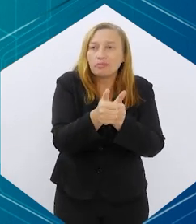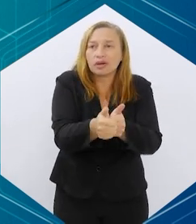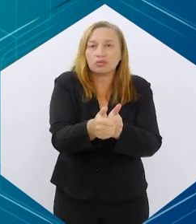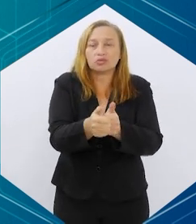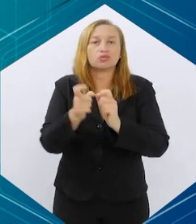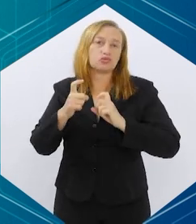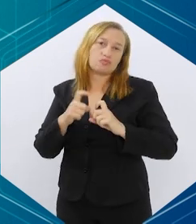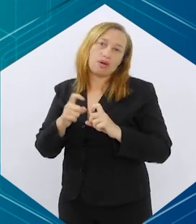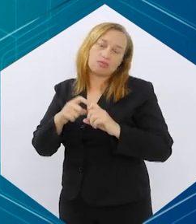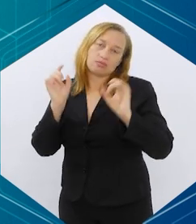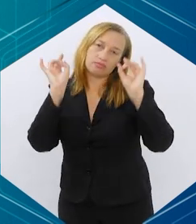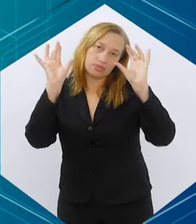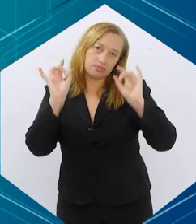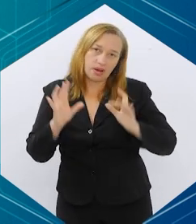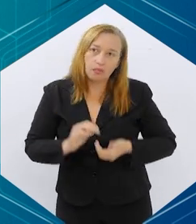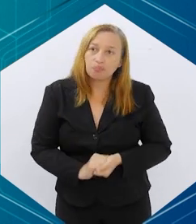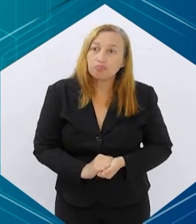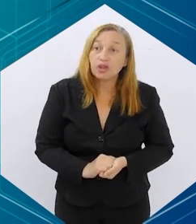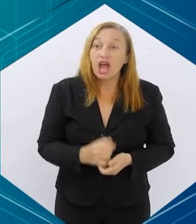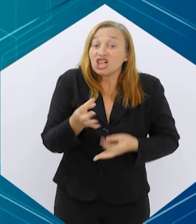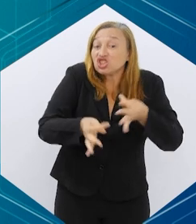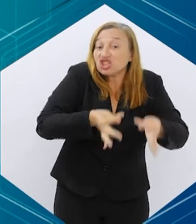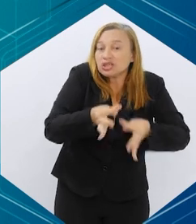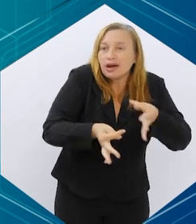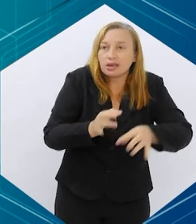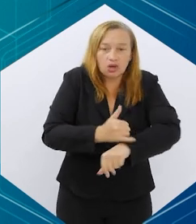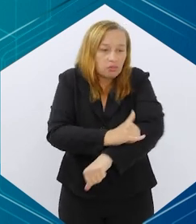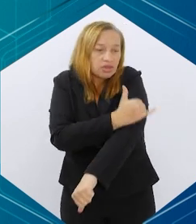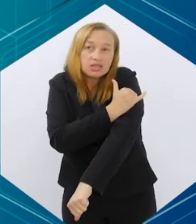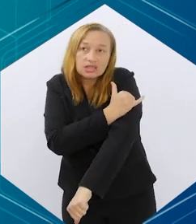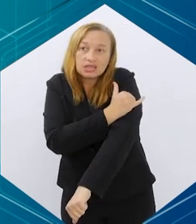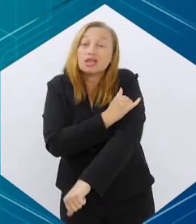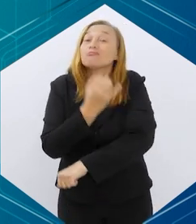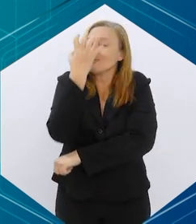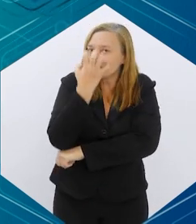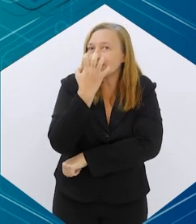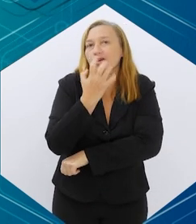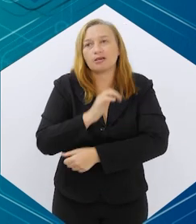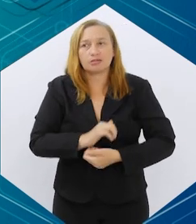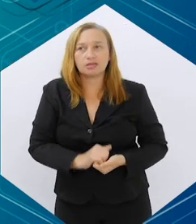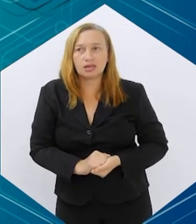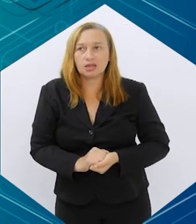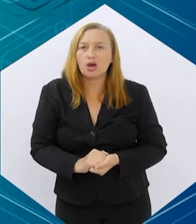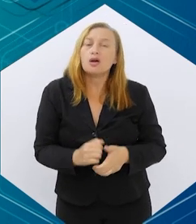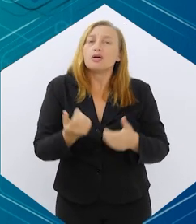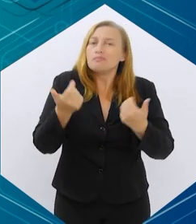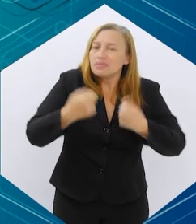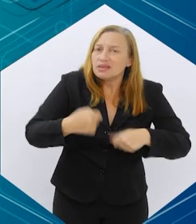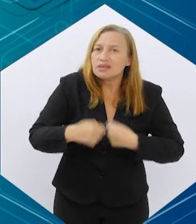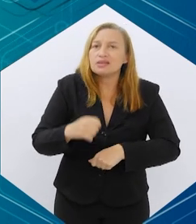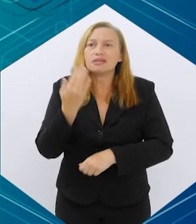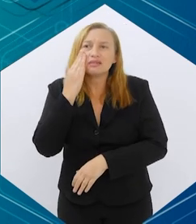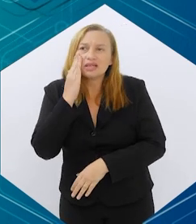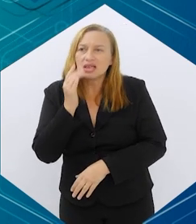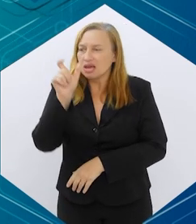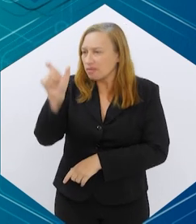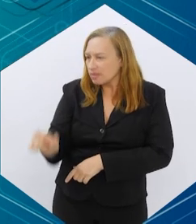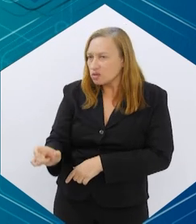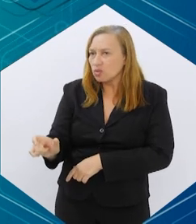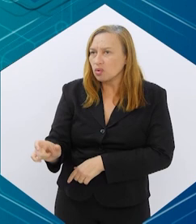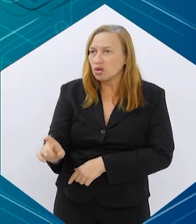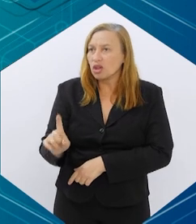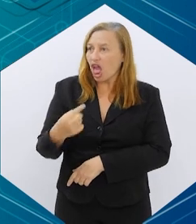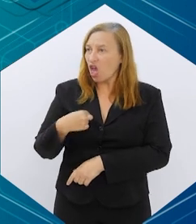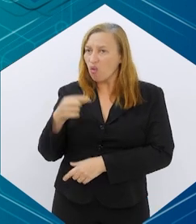especialista, né, como a gente trata a obesidade, a tem que tratar com seriedade, o paciente precisa entender que não é a